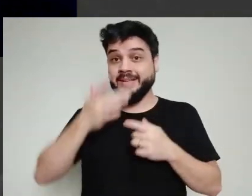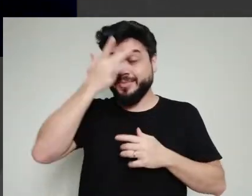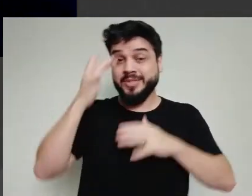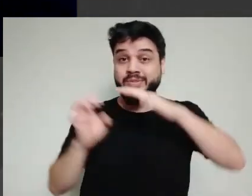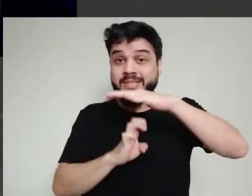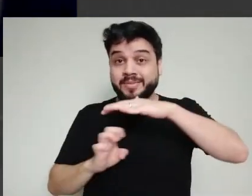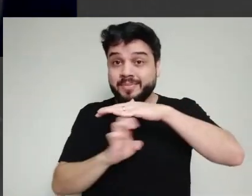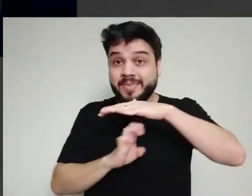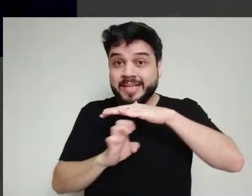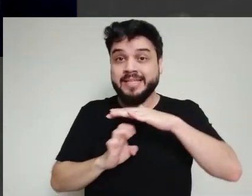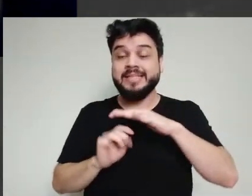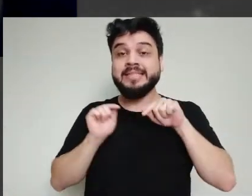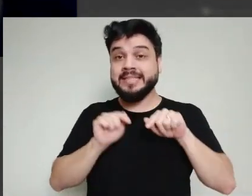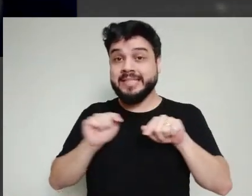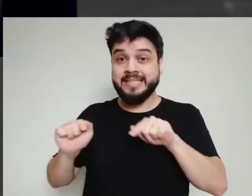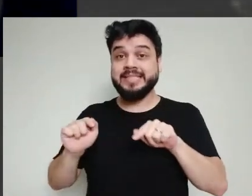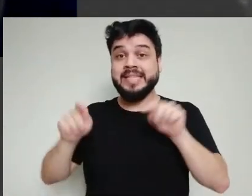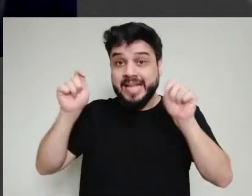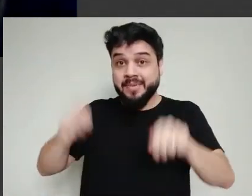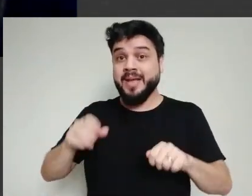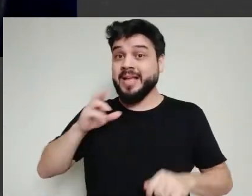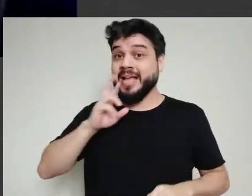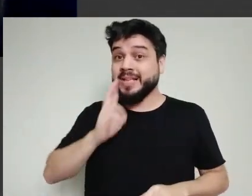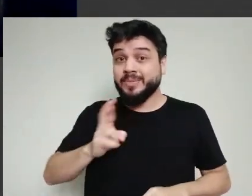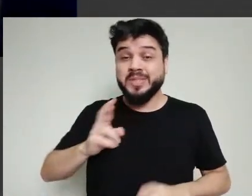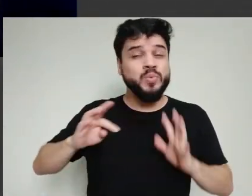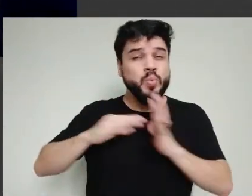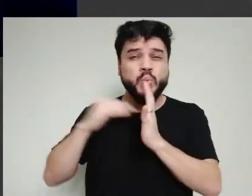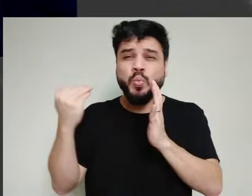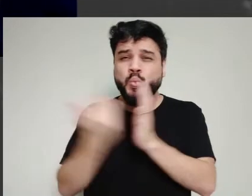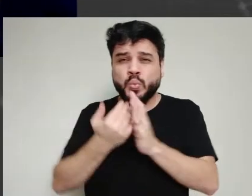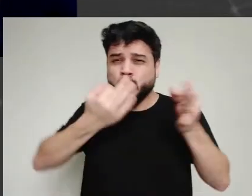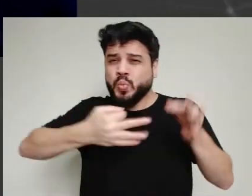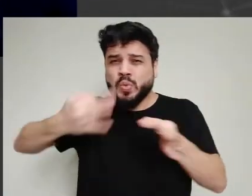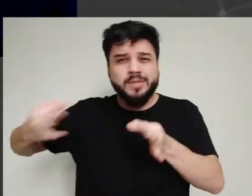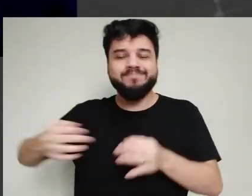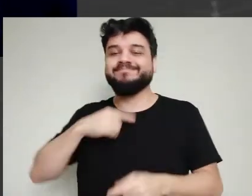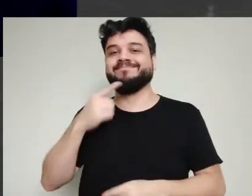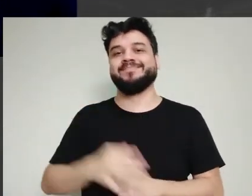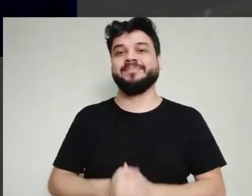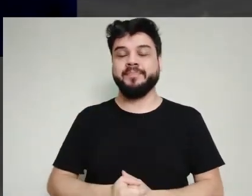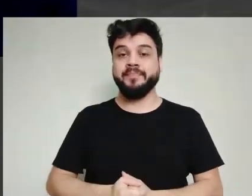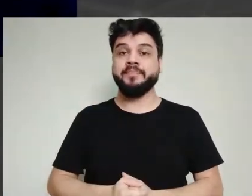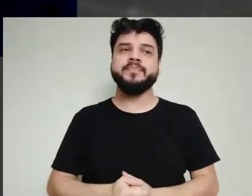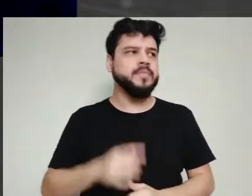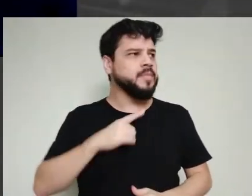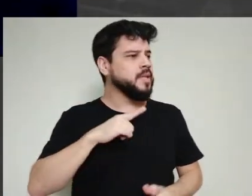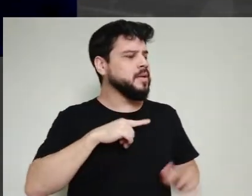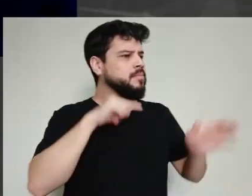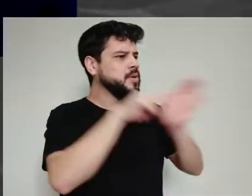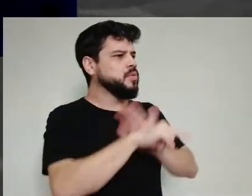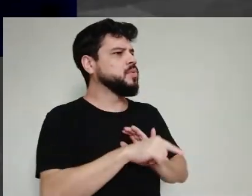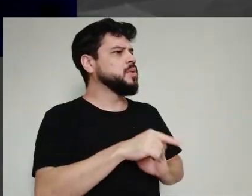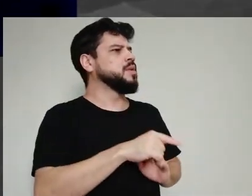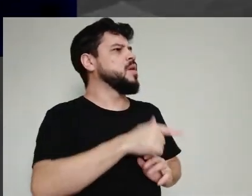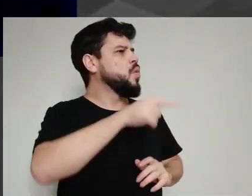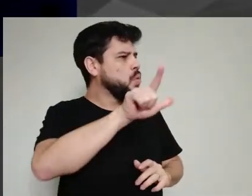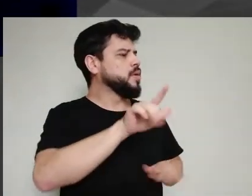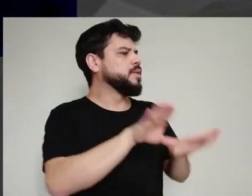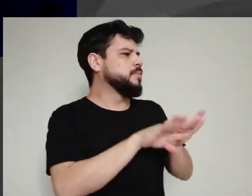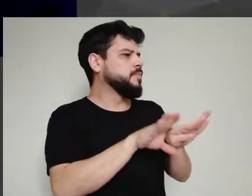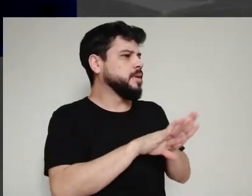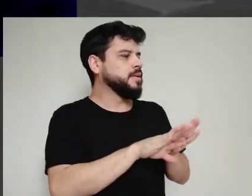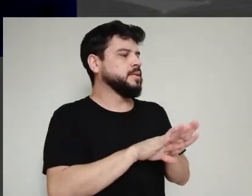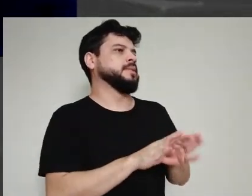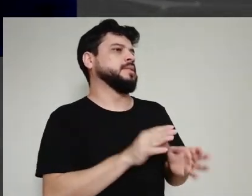responder nesse momento. E tem uma outra questão também, acho, professor. Ou seja, esse é um ponto, ter certeza da segurança